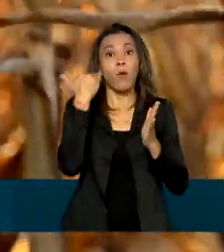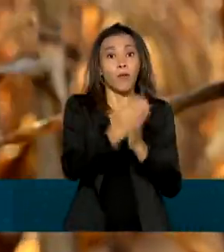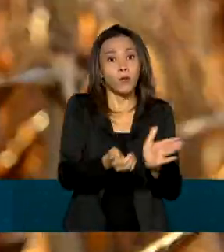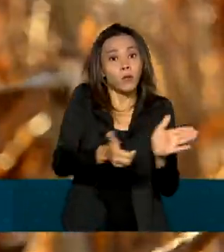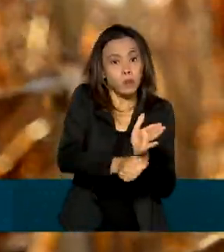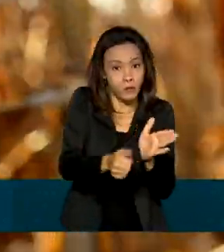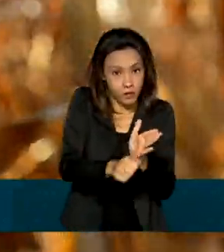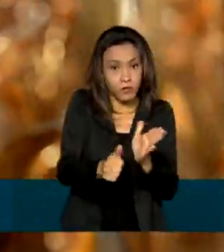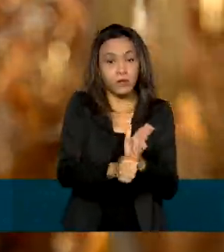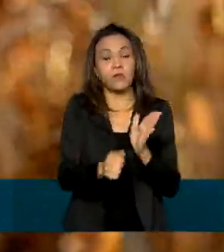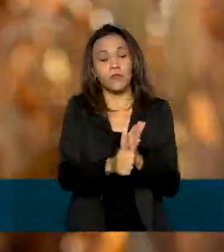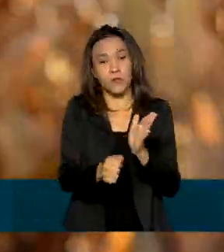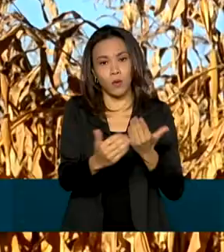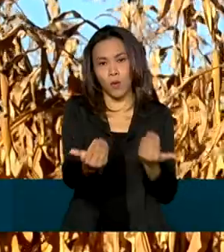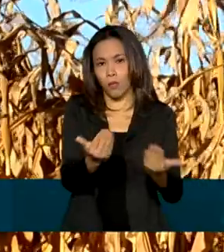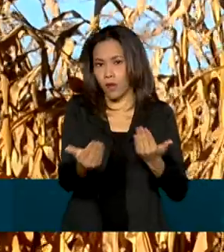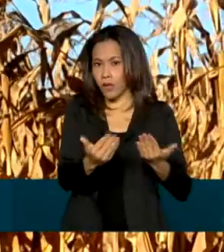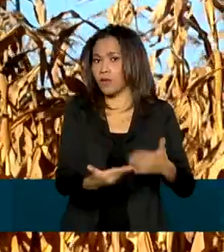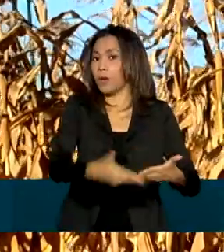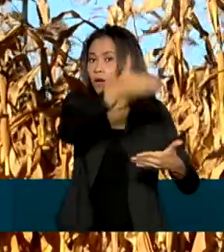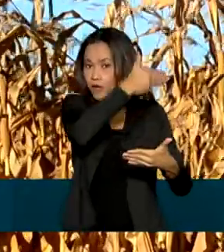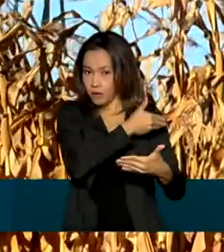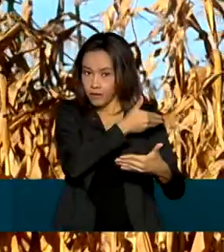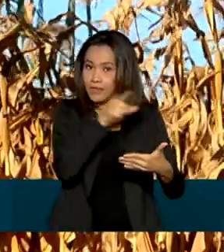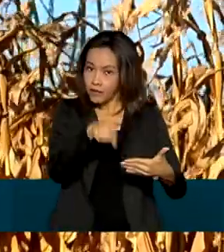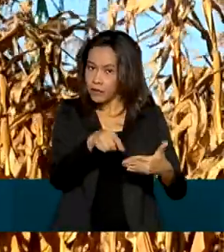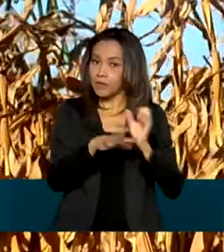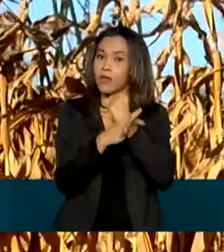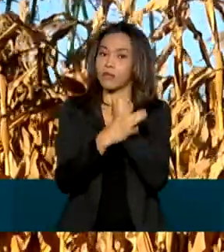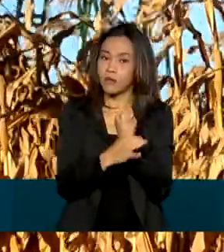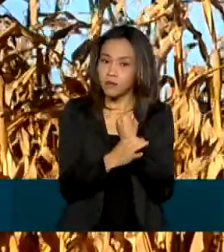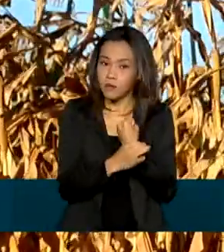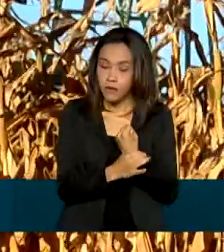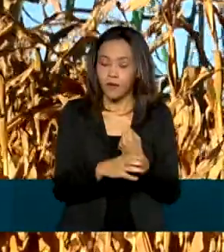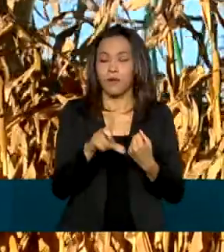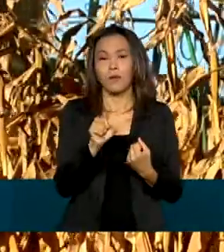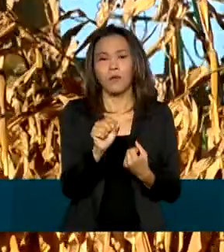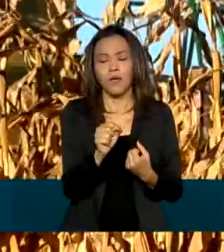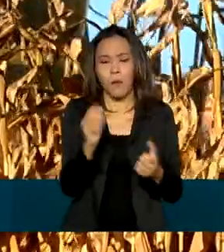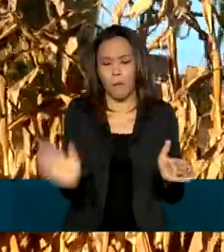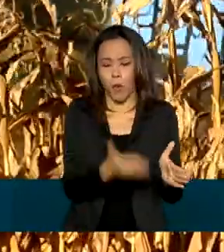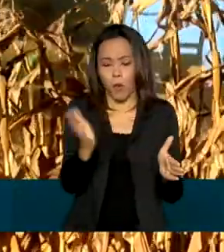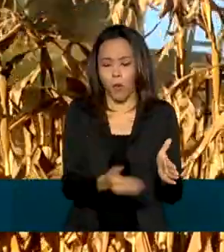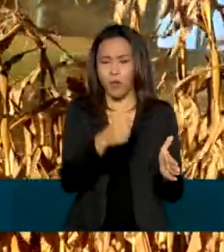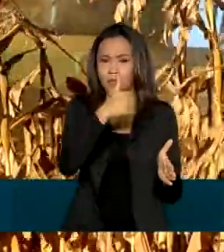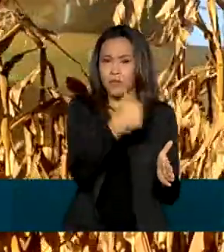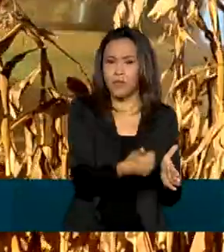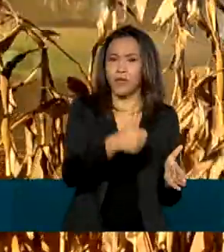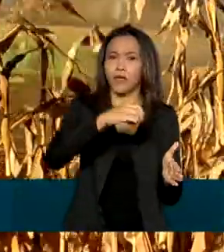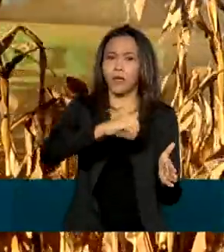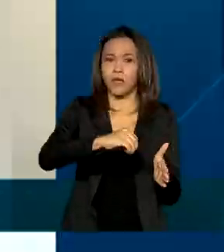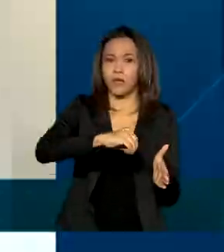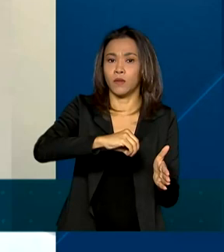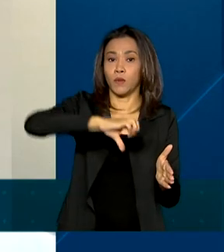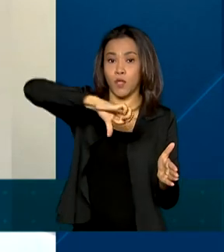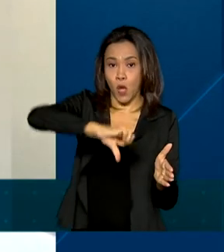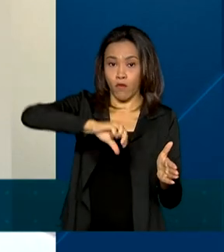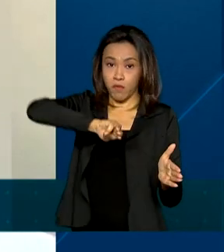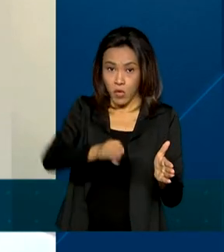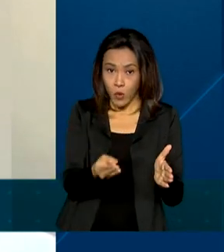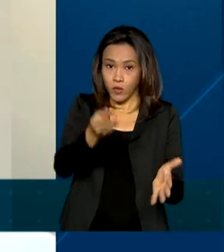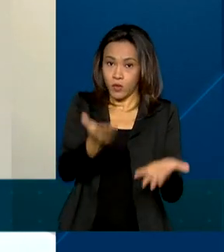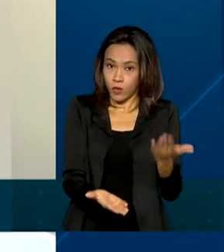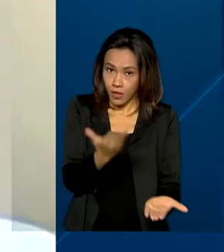milho sobre a safra passada, o que vai garantir uma produção de quase 109 milhões de toneladas. A